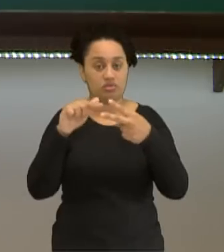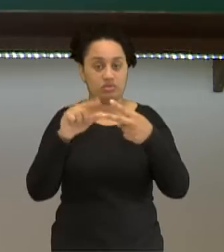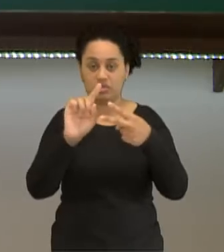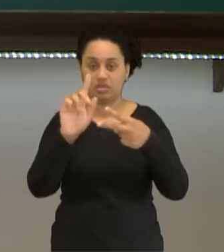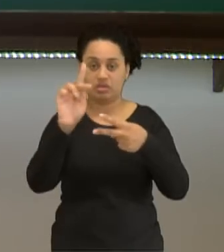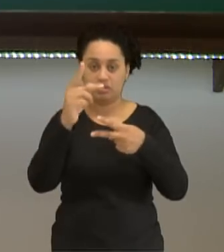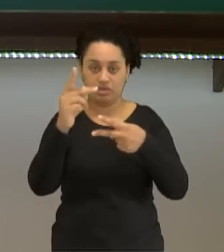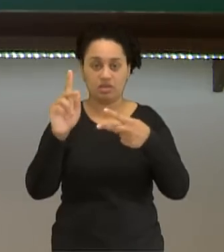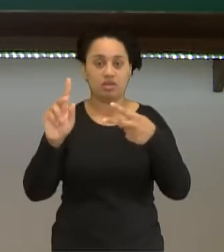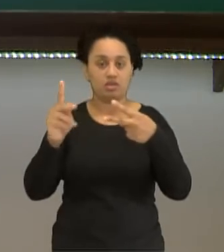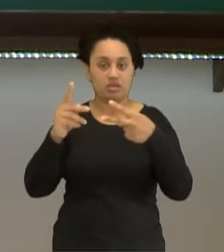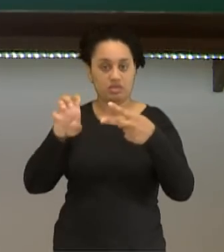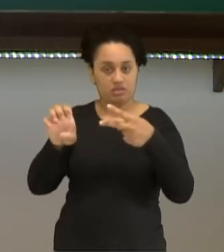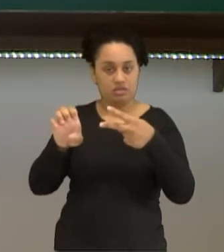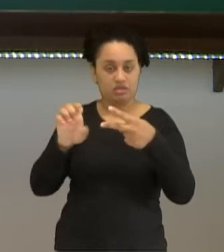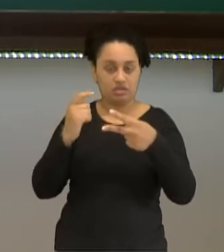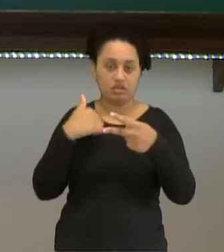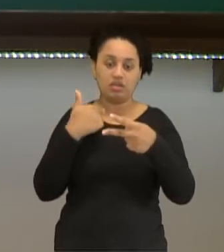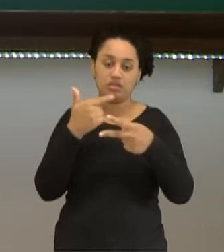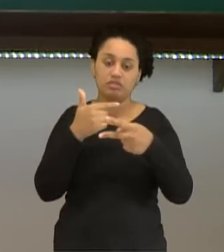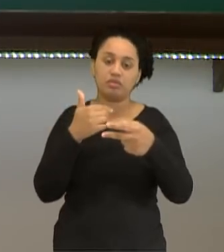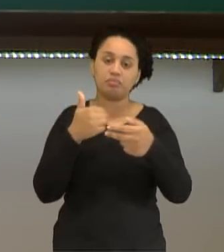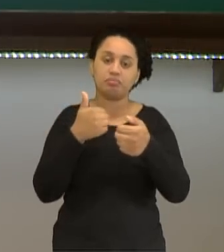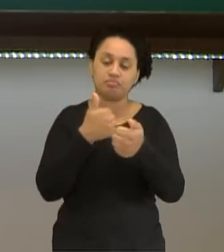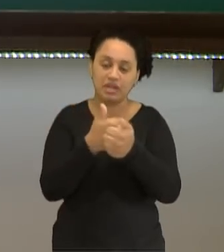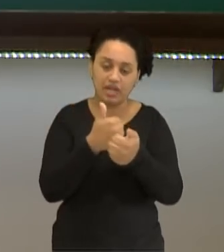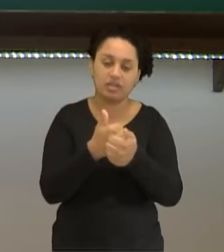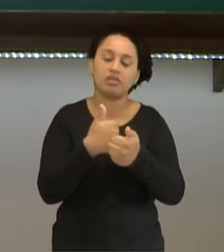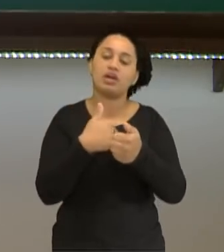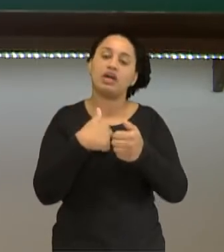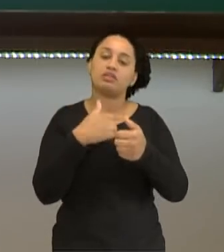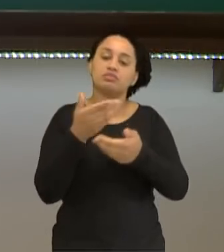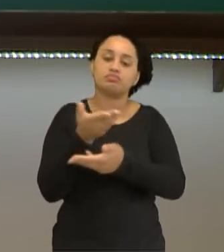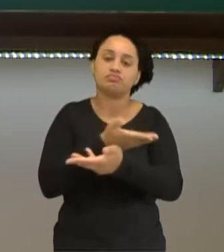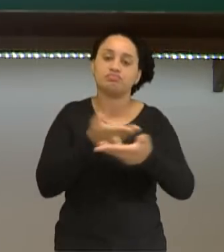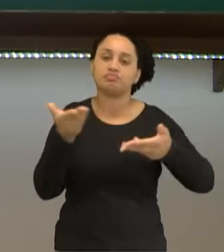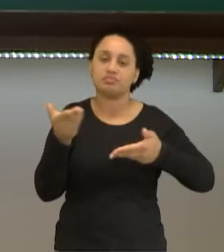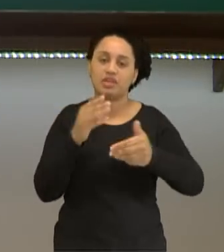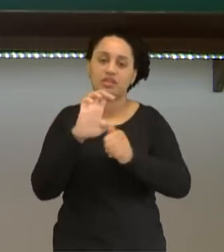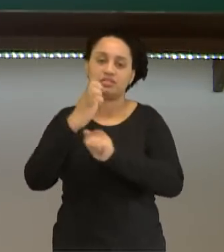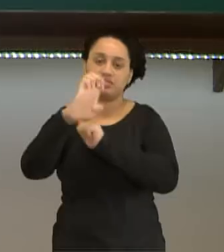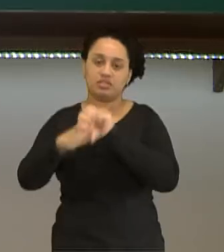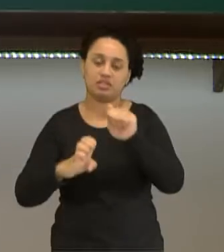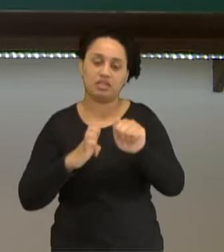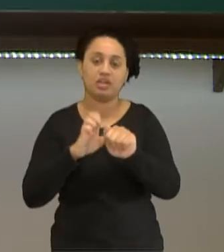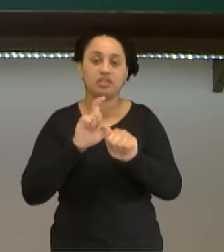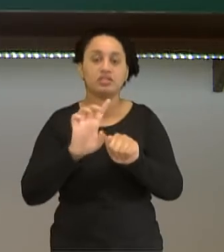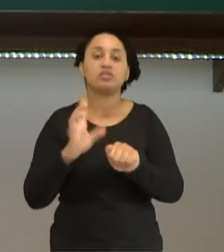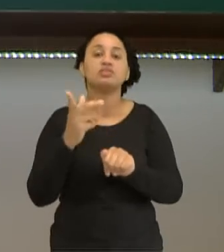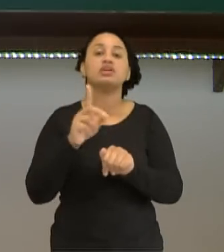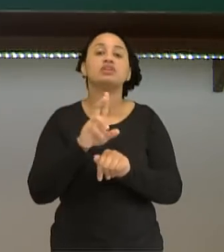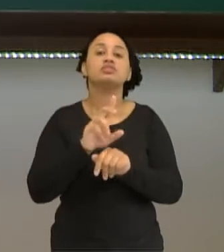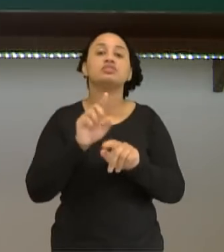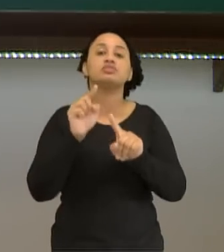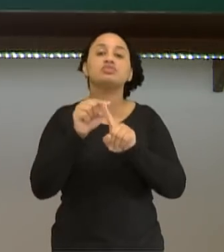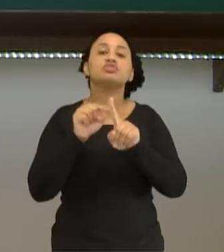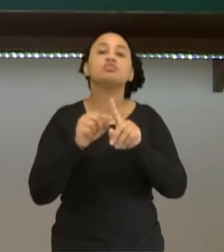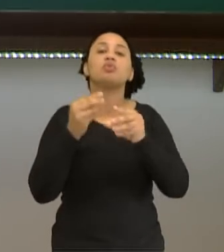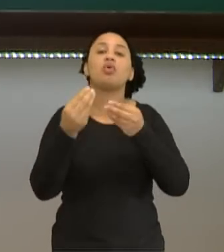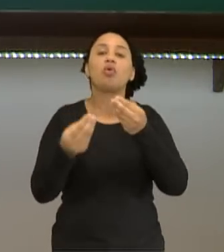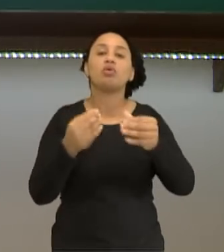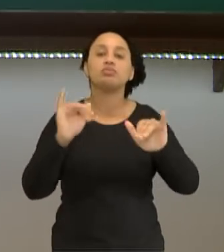ocorra, eles vão se aproximar e vão doar ou receber elétrons. Quando isso acontece, acontece por uma ligação chamada ligação